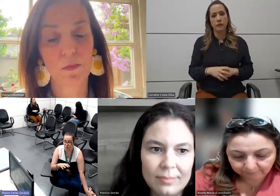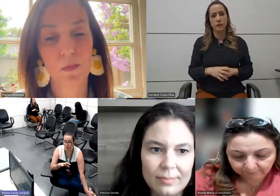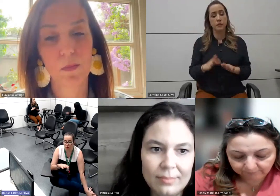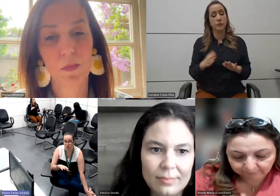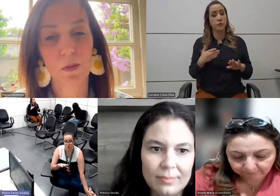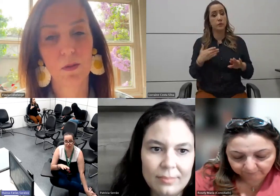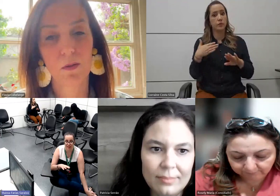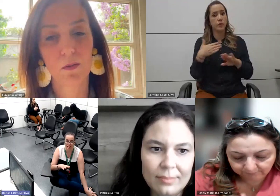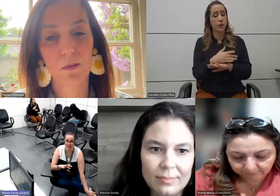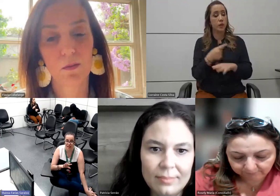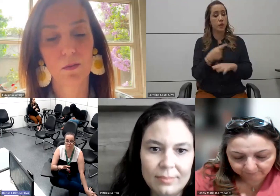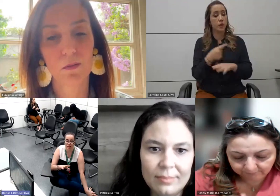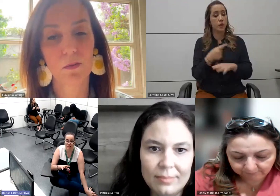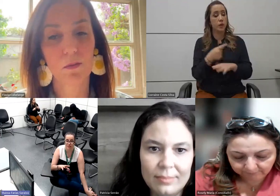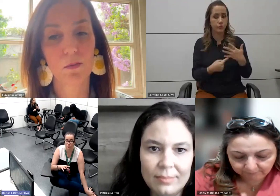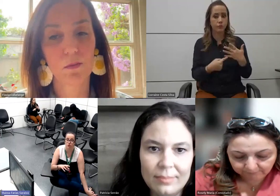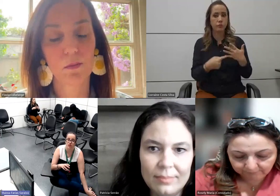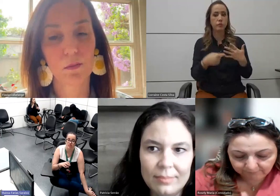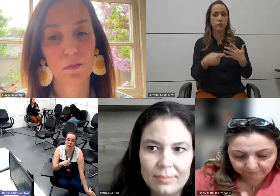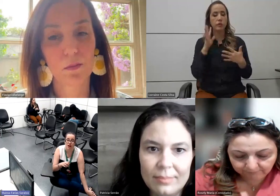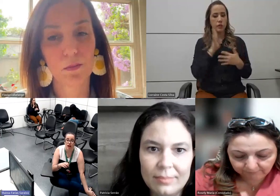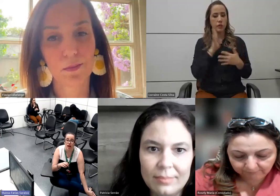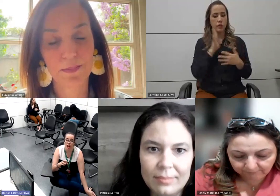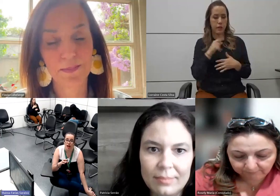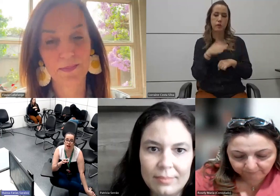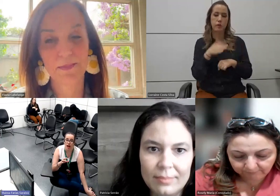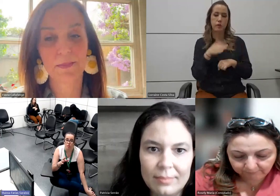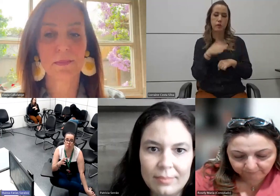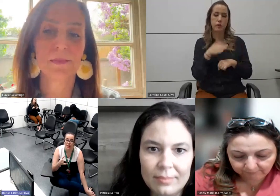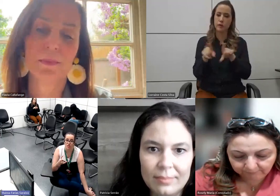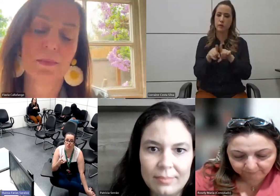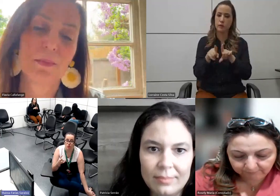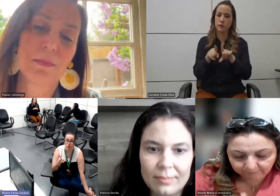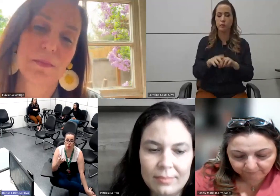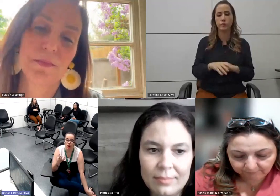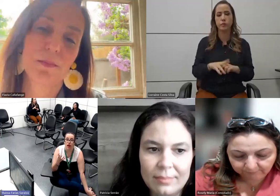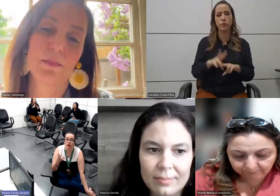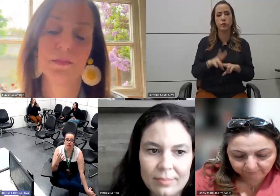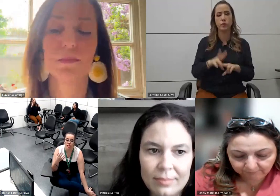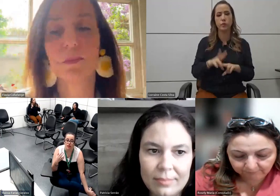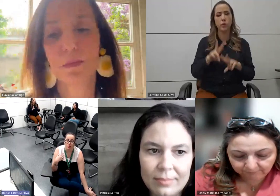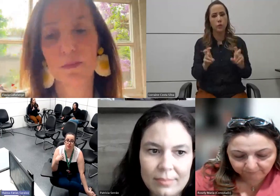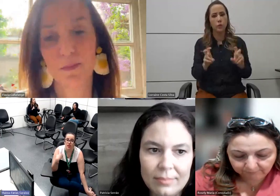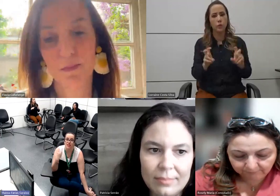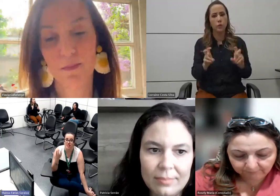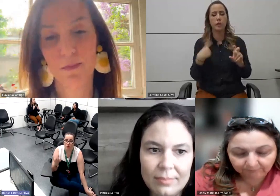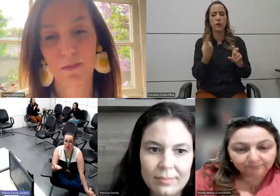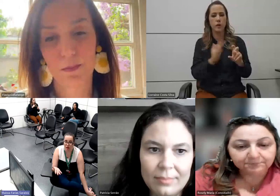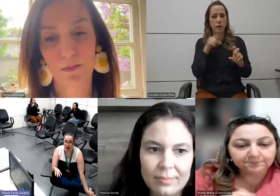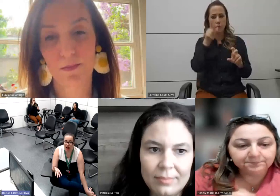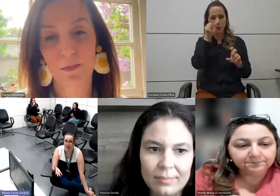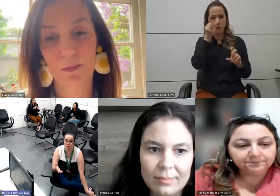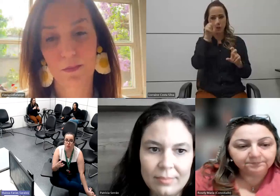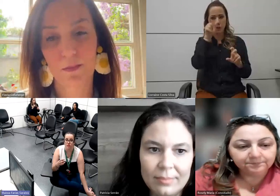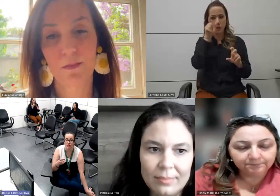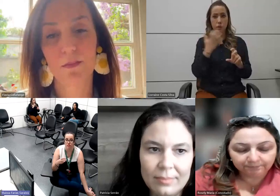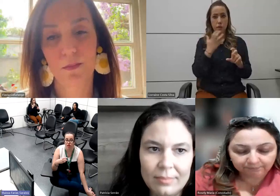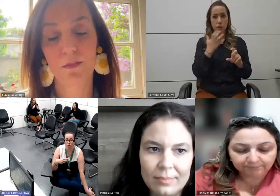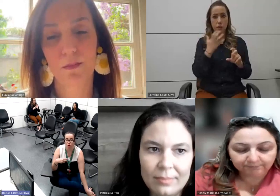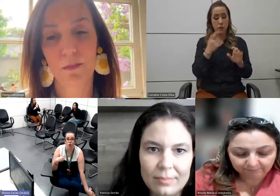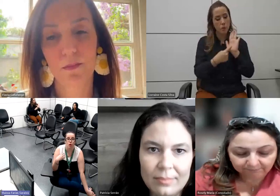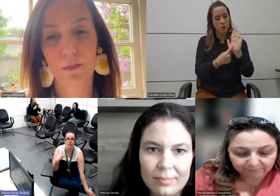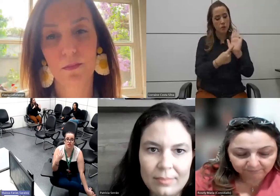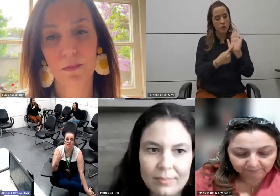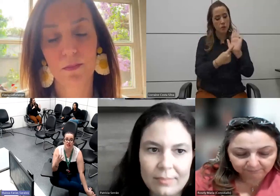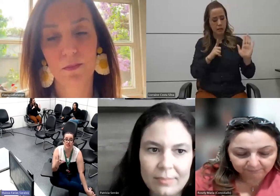ponto que é bacana a gente conversar. A parte da pessoa querer sair do armário, como a